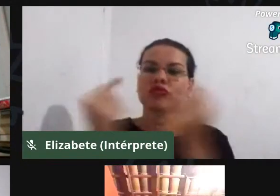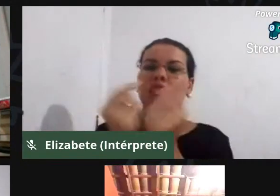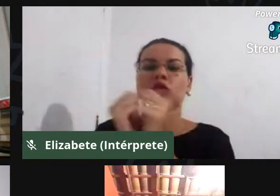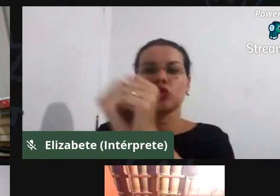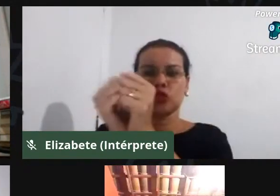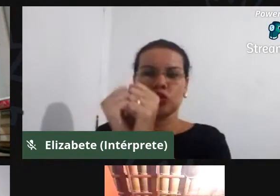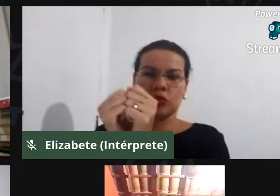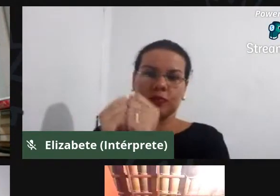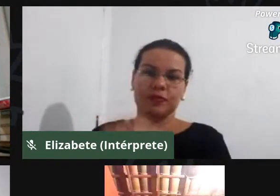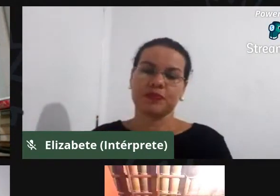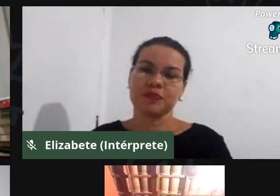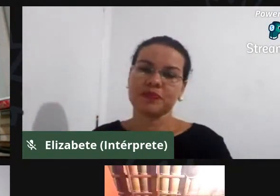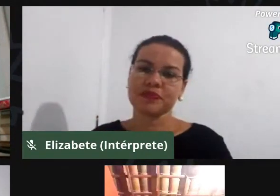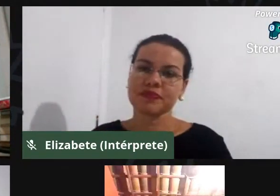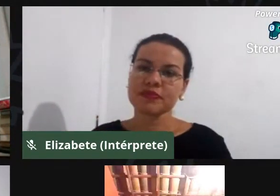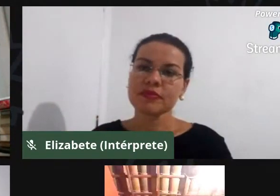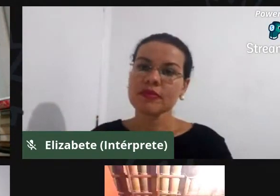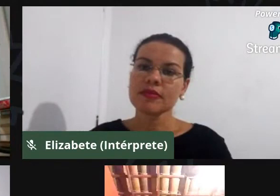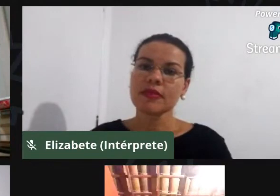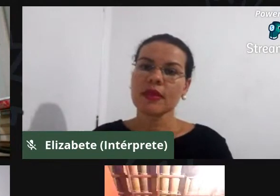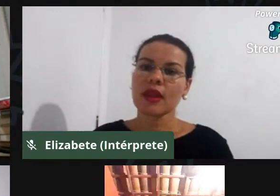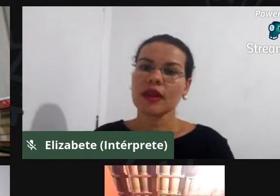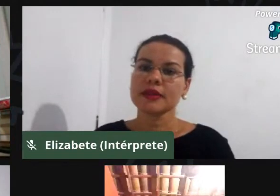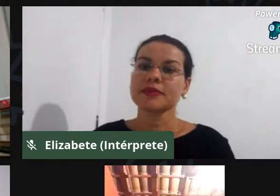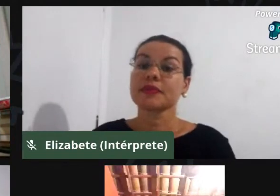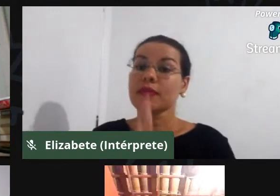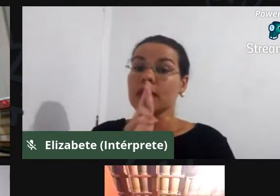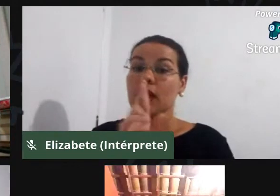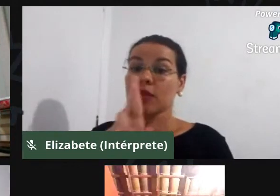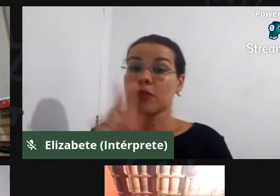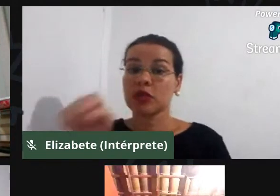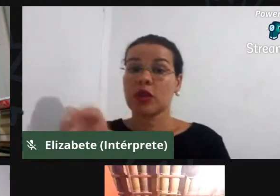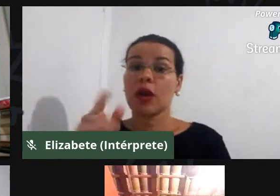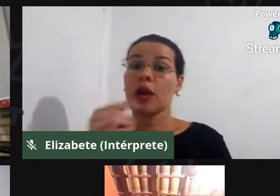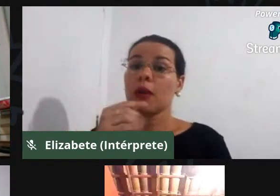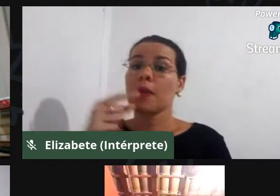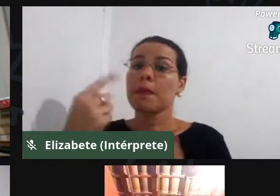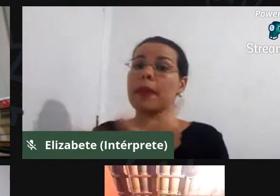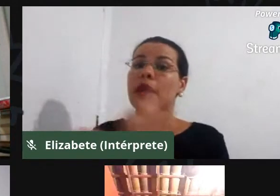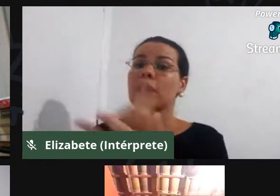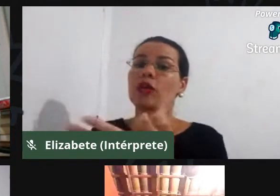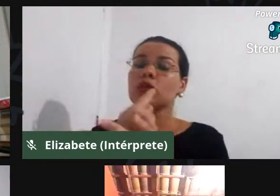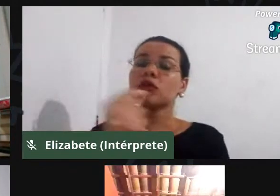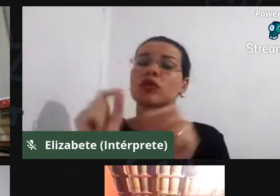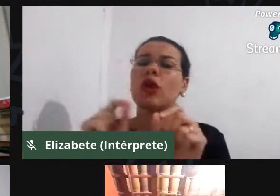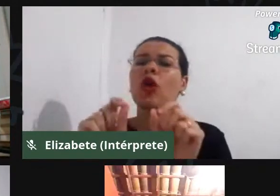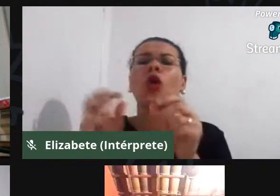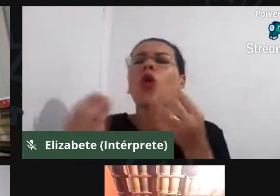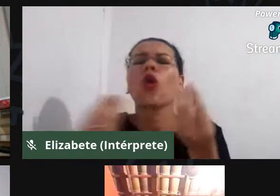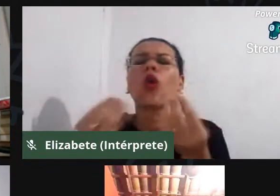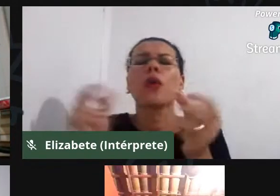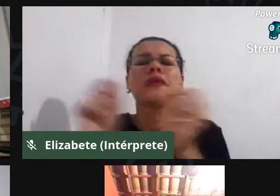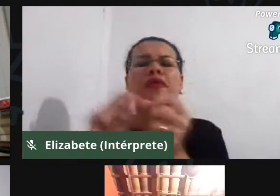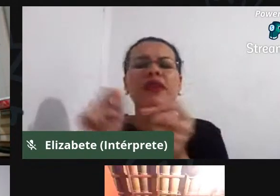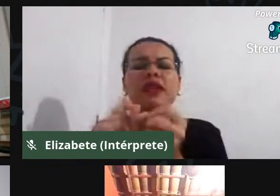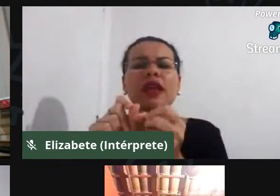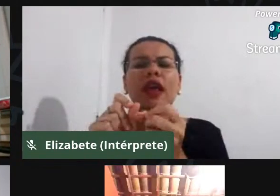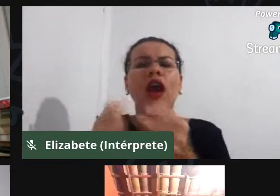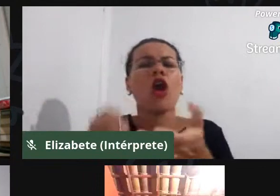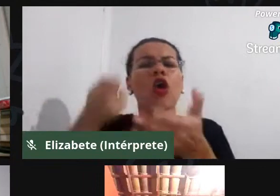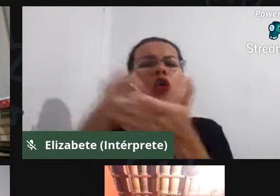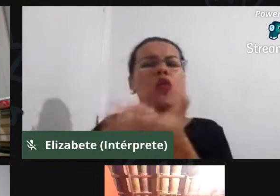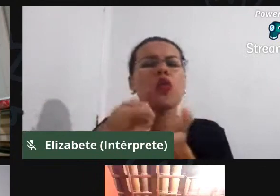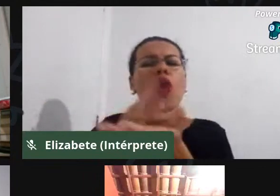respondendo a pergunta aí, né, como fazer para empoderar as nossas comunidades,